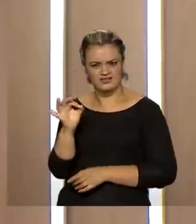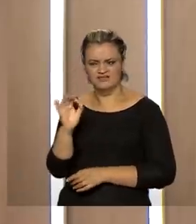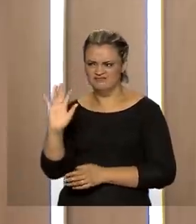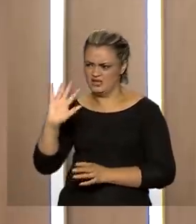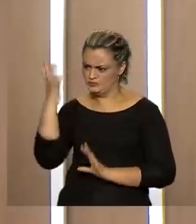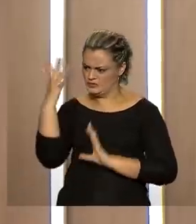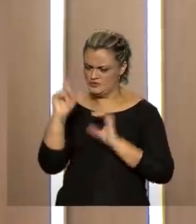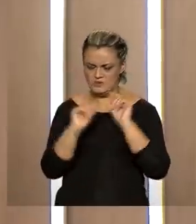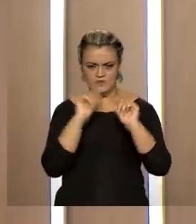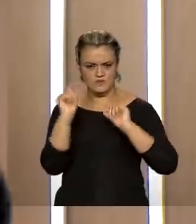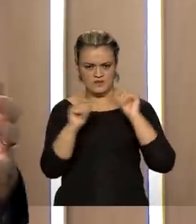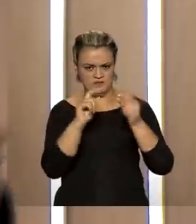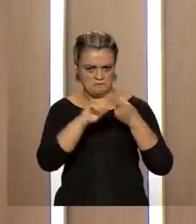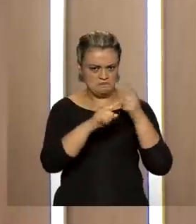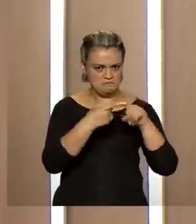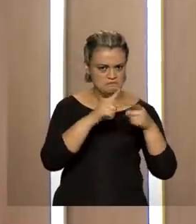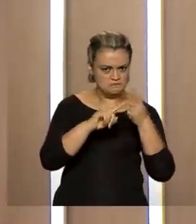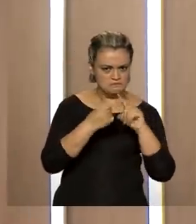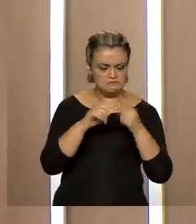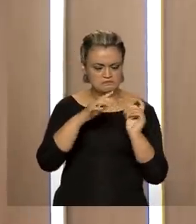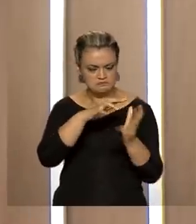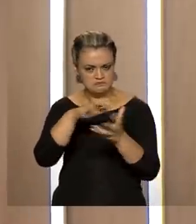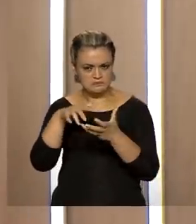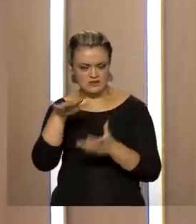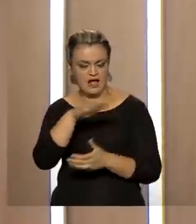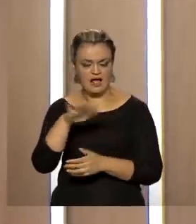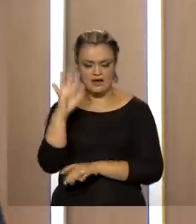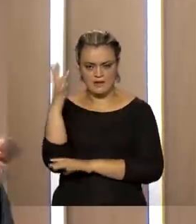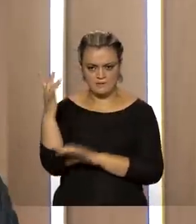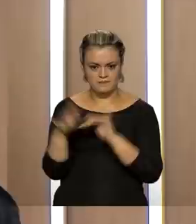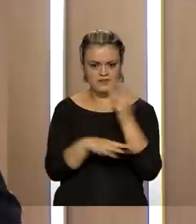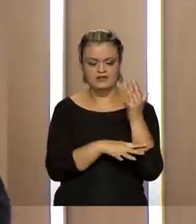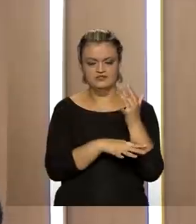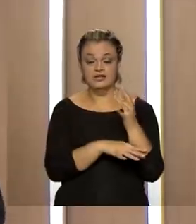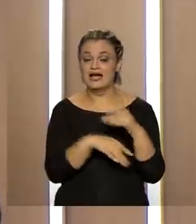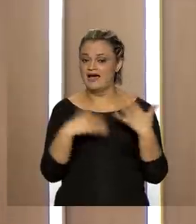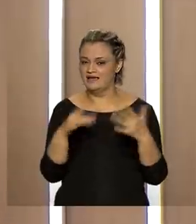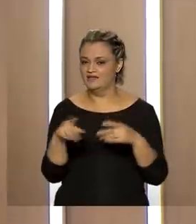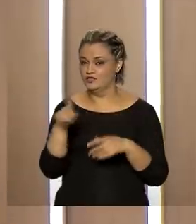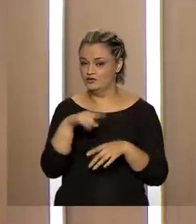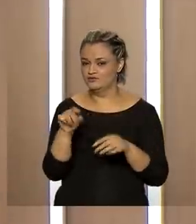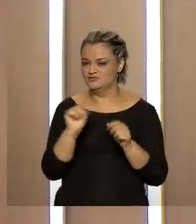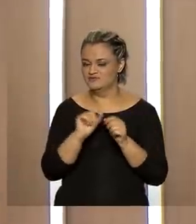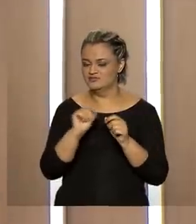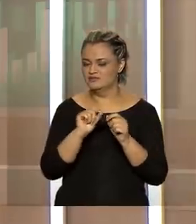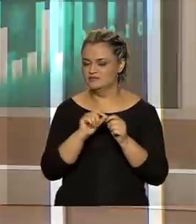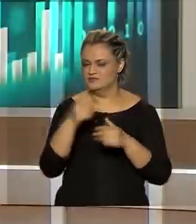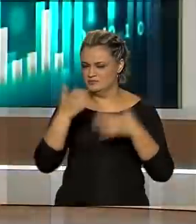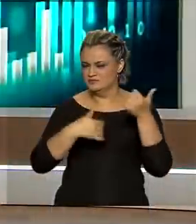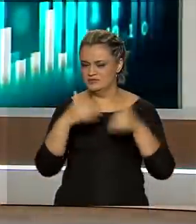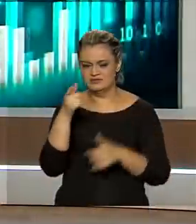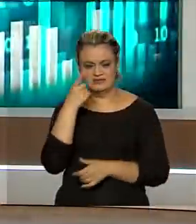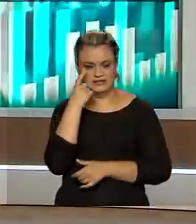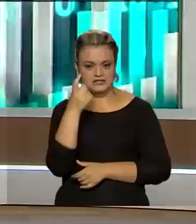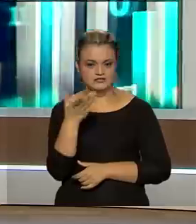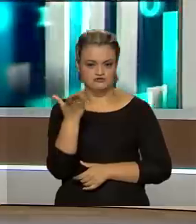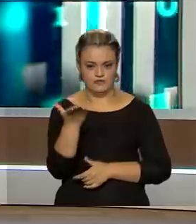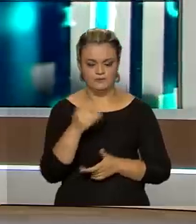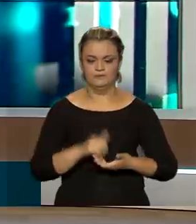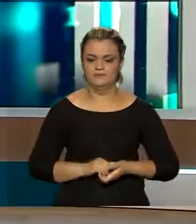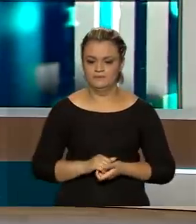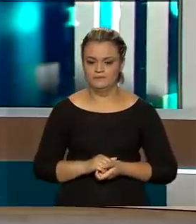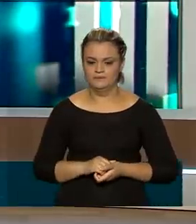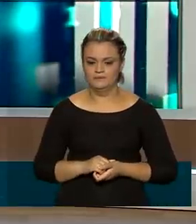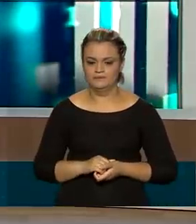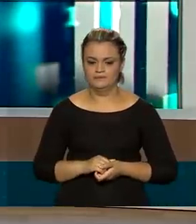acontecendo nessas negociações globais na área ambiental, nossa equipe produziu uma arte para você super interessante que a gente vai apresentar